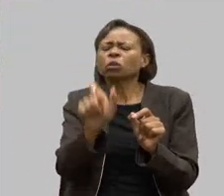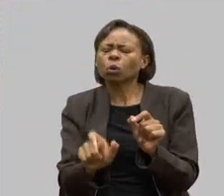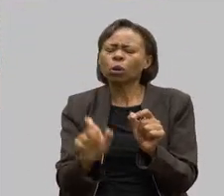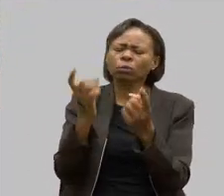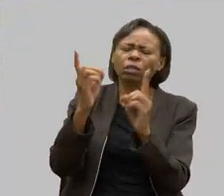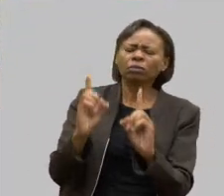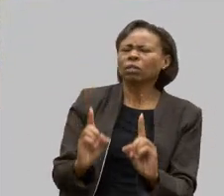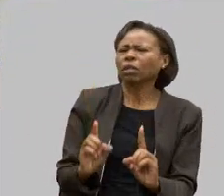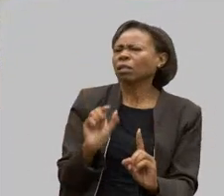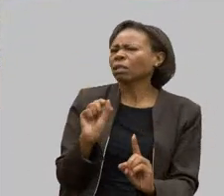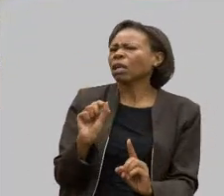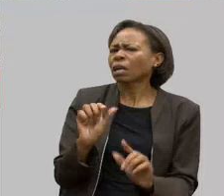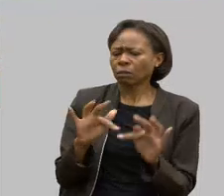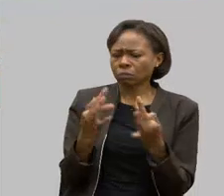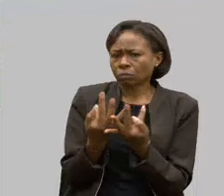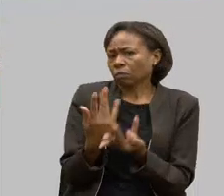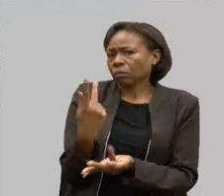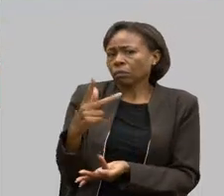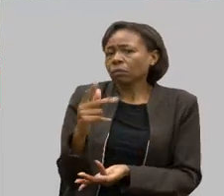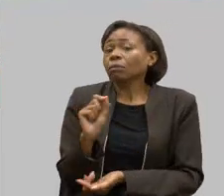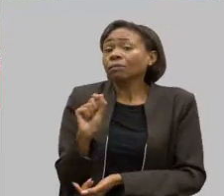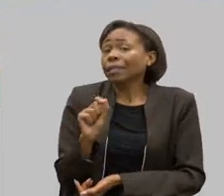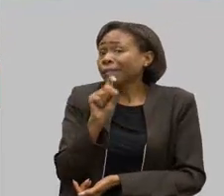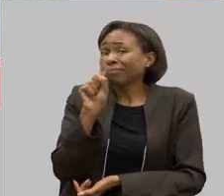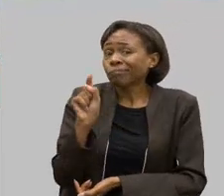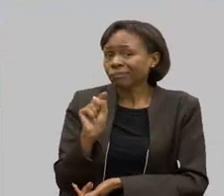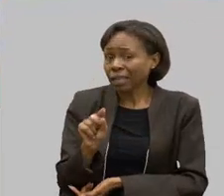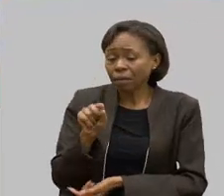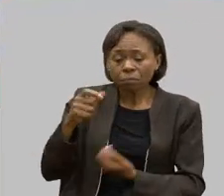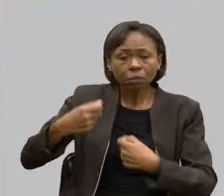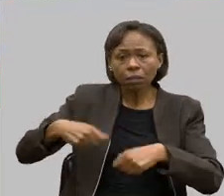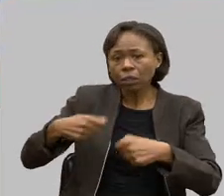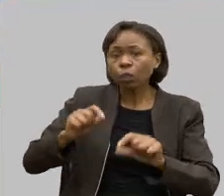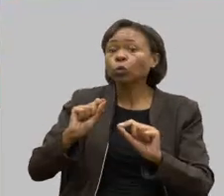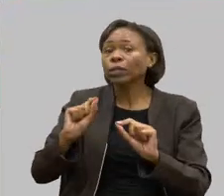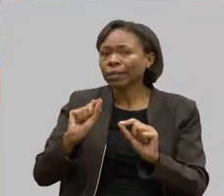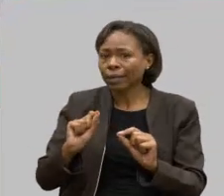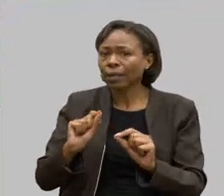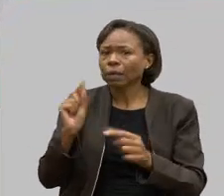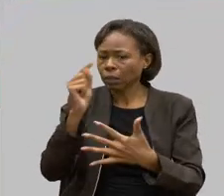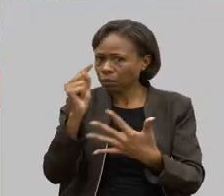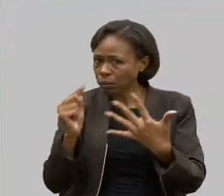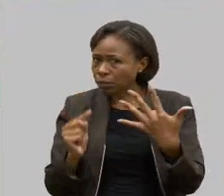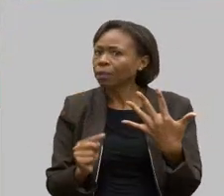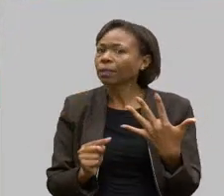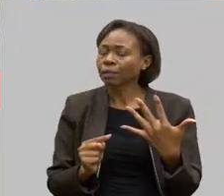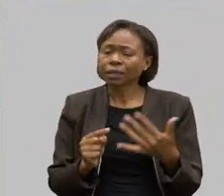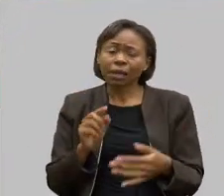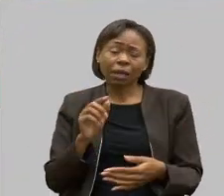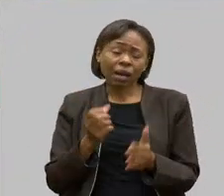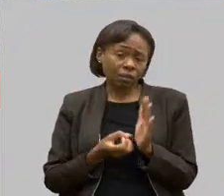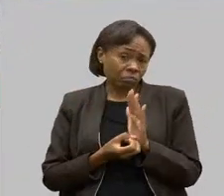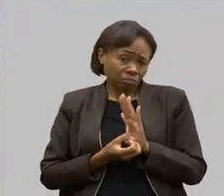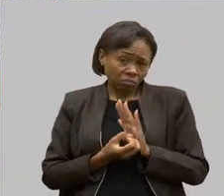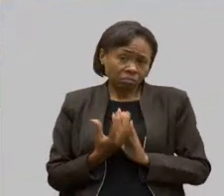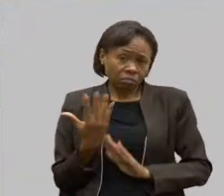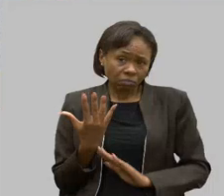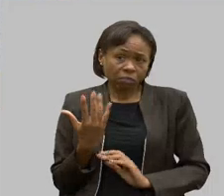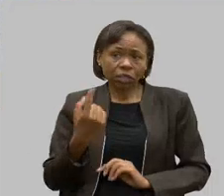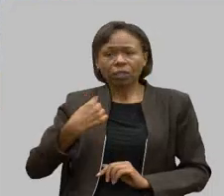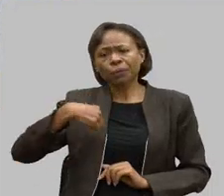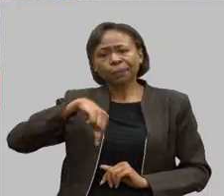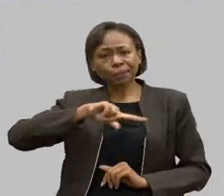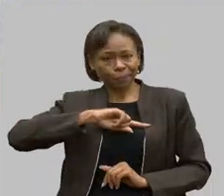deficiência? Quem é a sua família? O que ela precisa? Quais são as necessidades dela? Porque muitas das vezes, nós aqui,